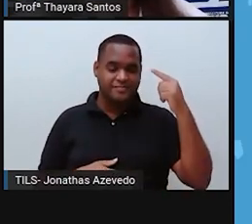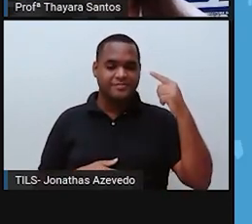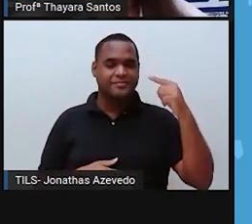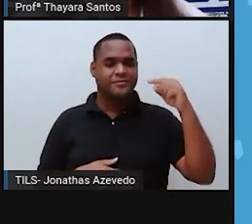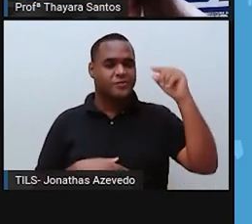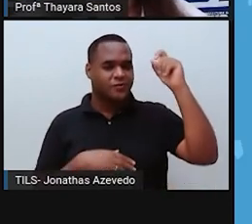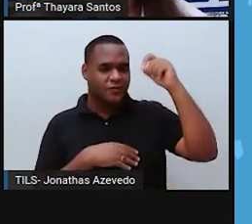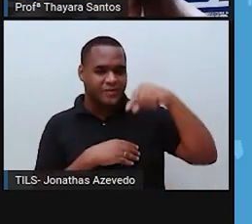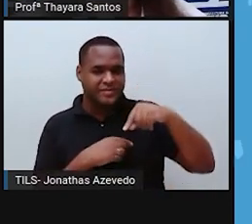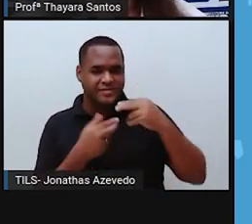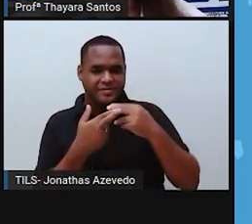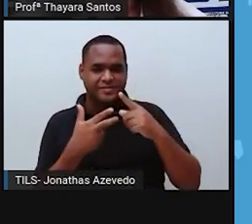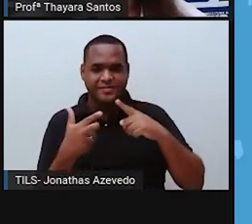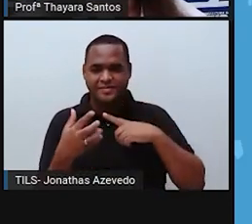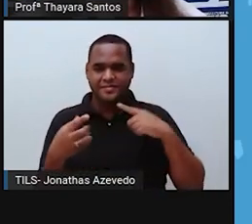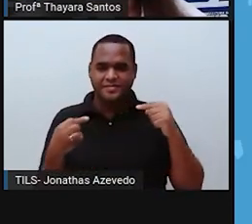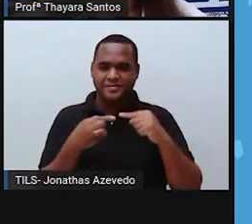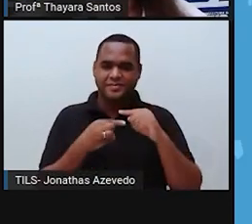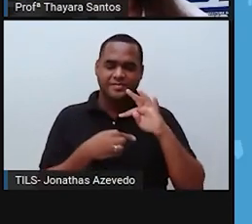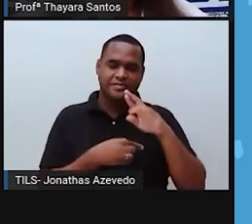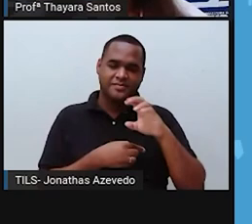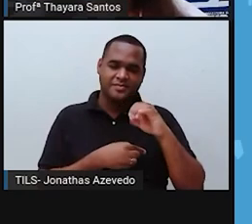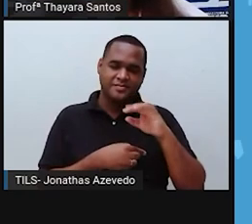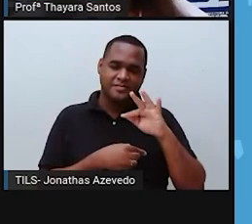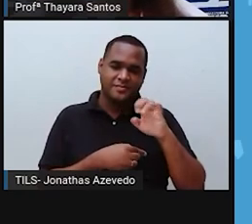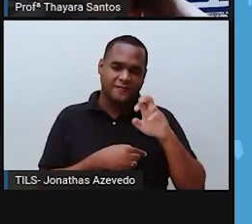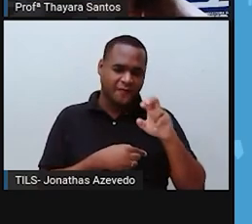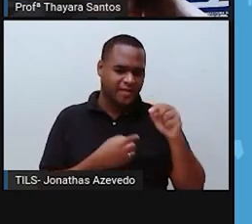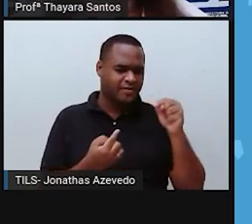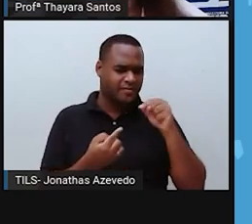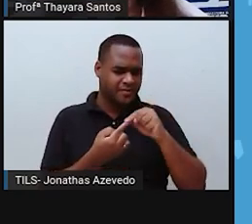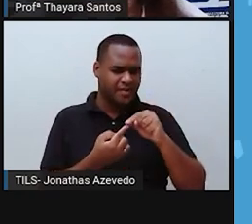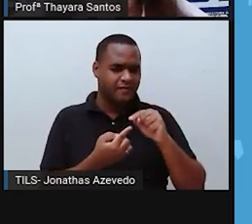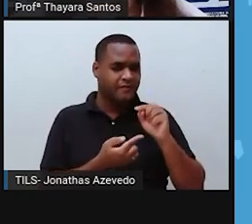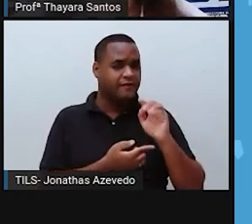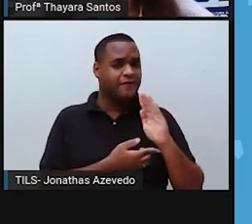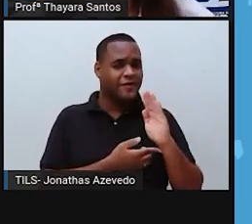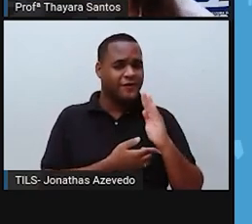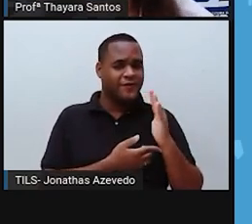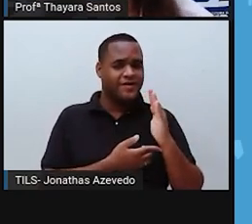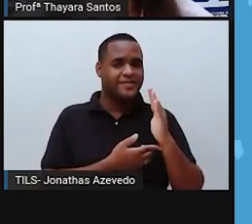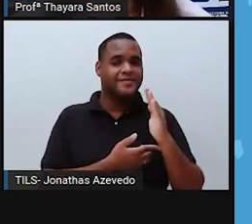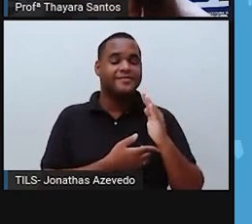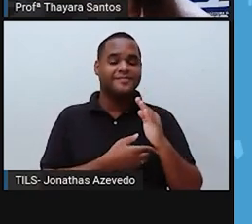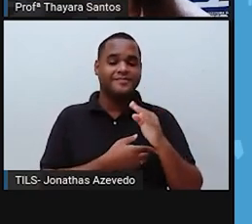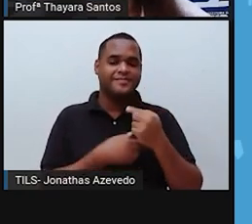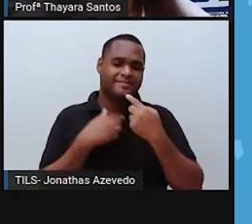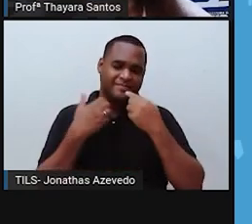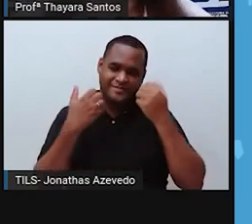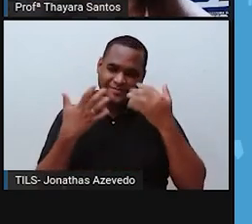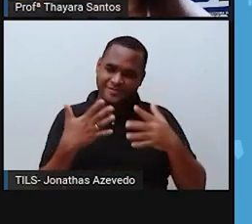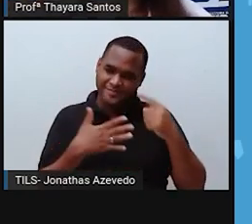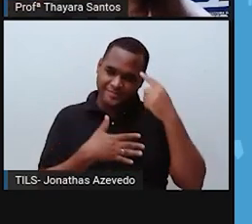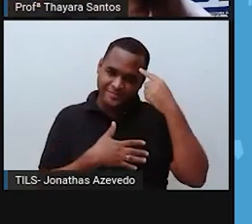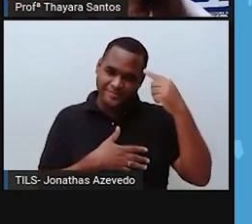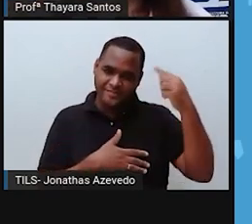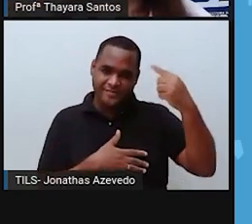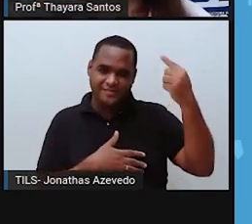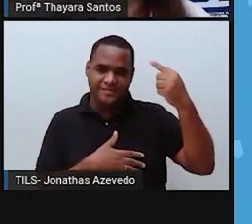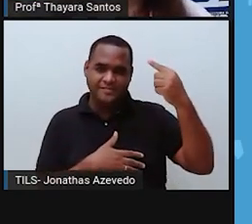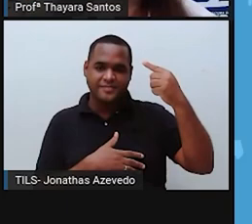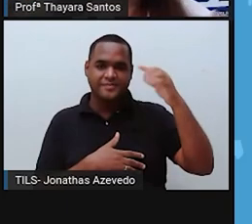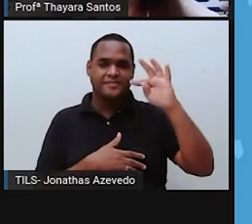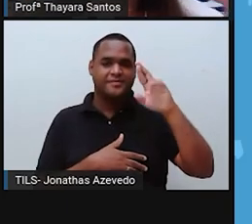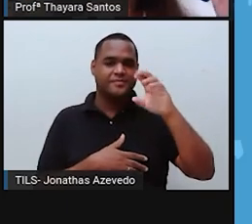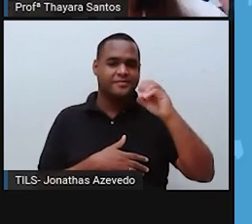A camada de ozônio se localiza na troposfera. Essa afirmação é falsa, gente. A troposfera é a primeira camada,